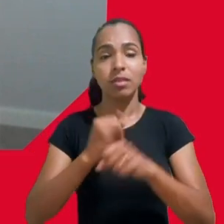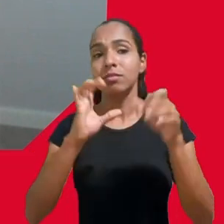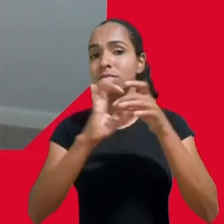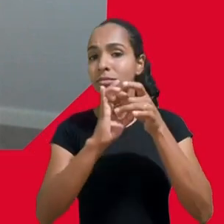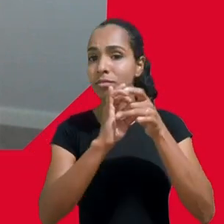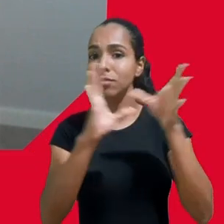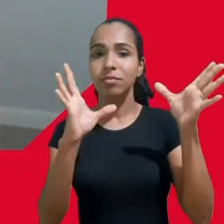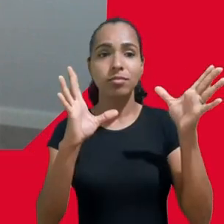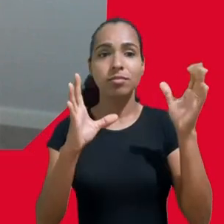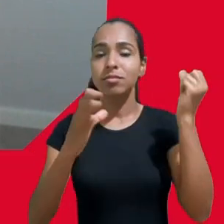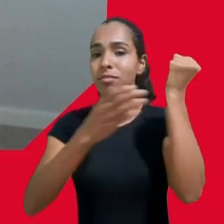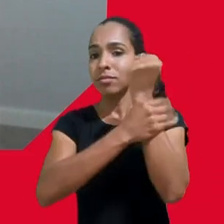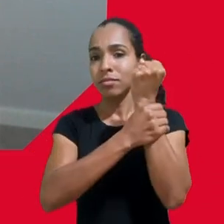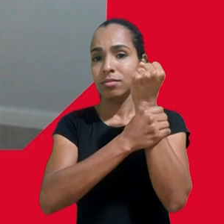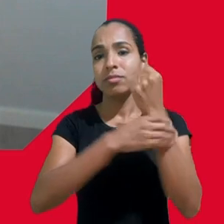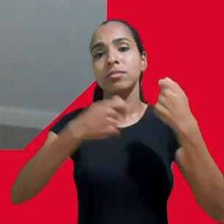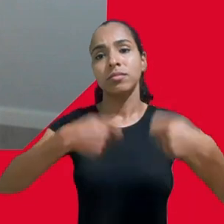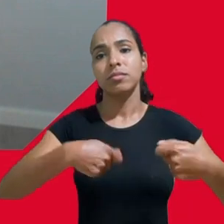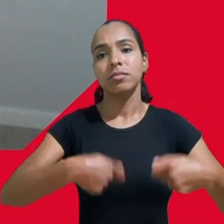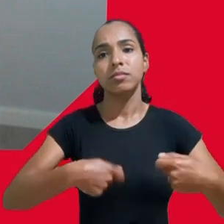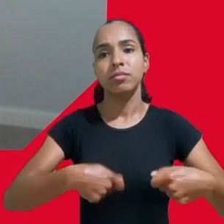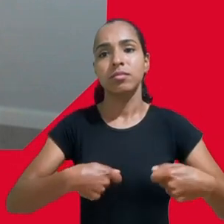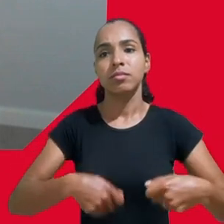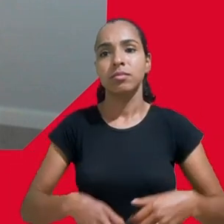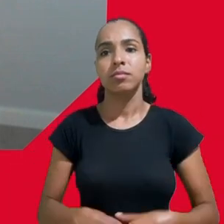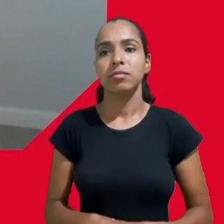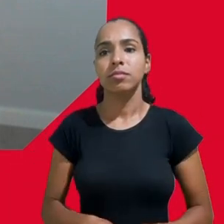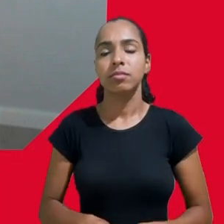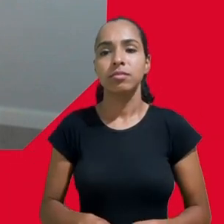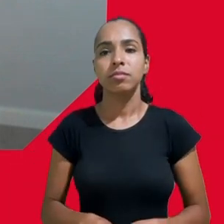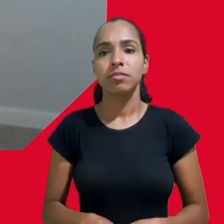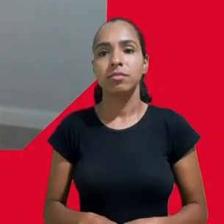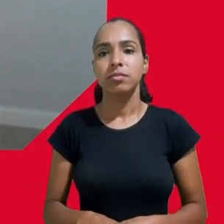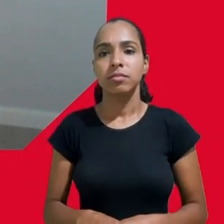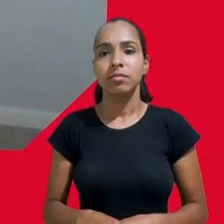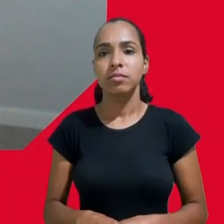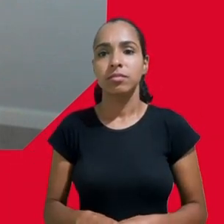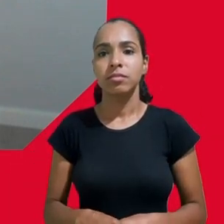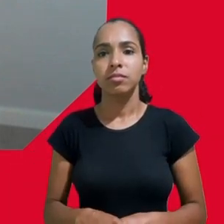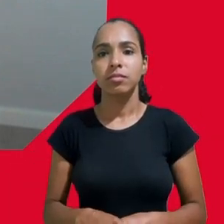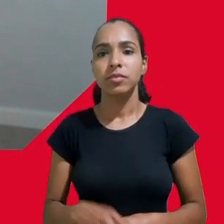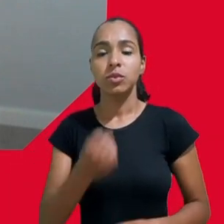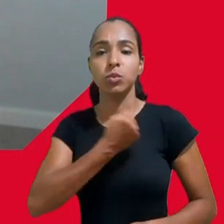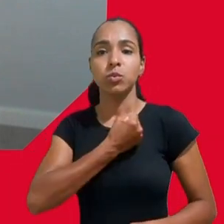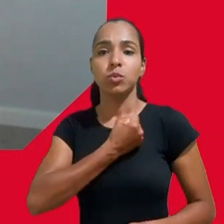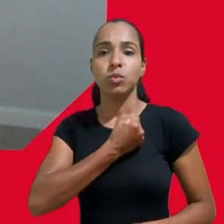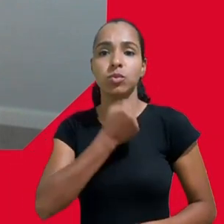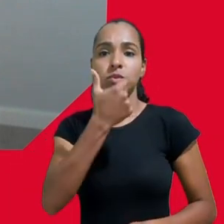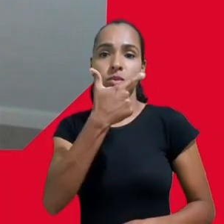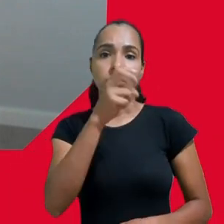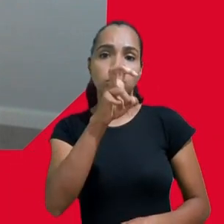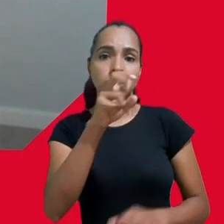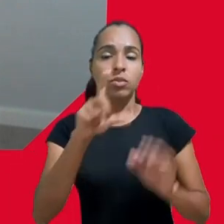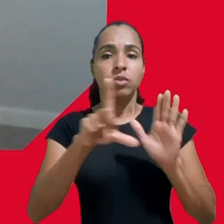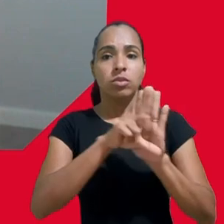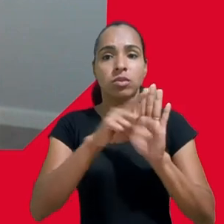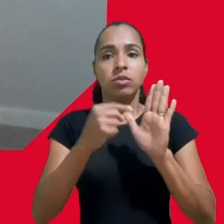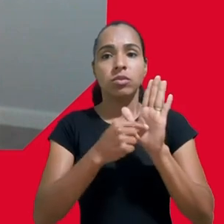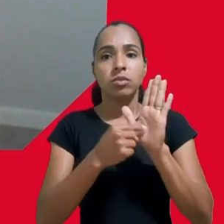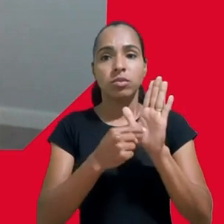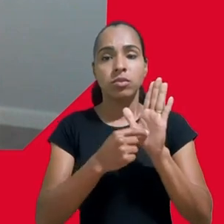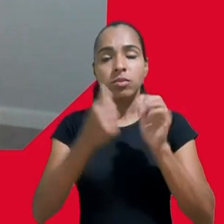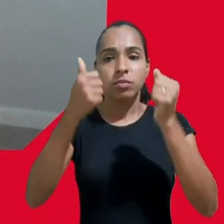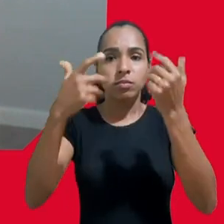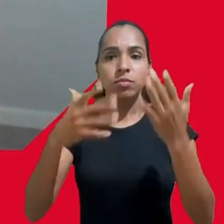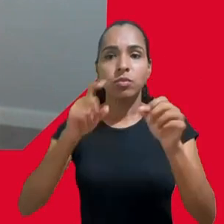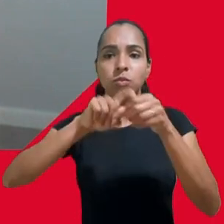ele foi reforçado recentemente pelo comentário geral número 25 do comitê dos direitos da criança da ONU que fala sobre os direitos das